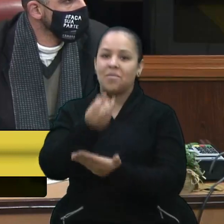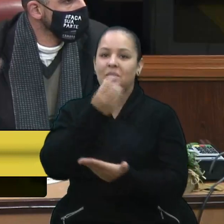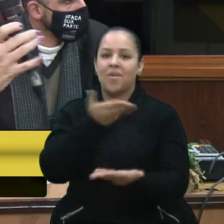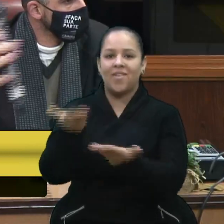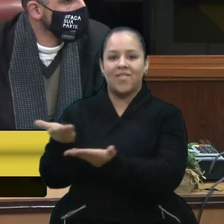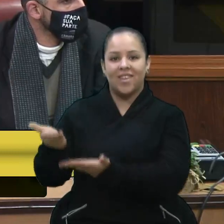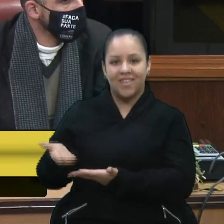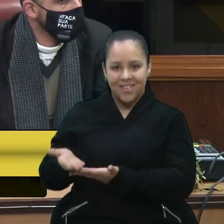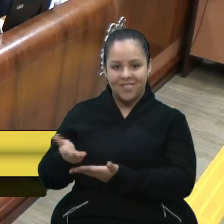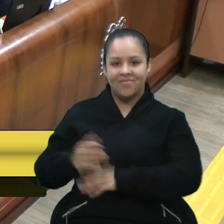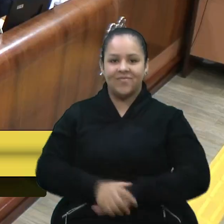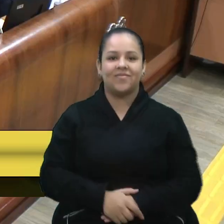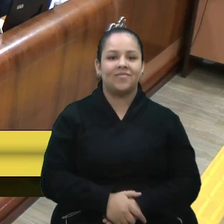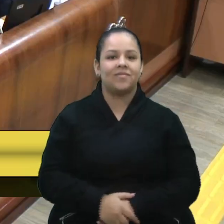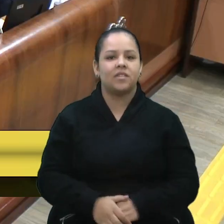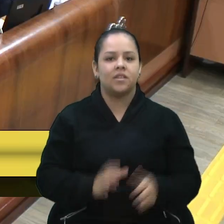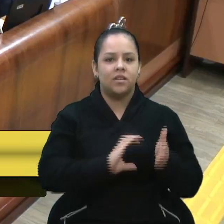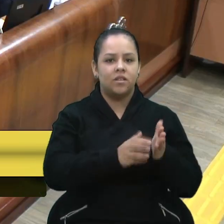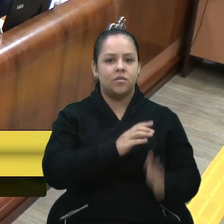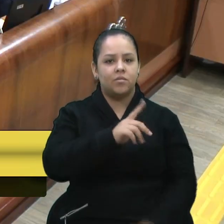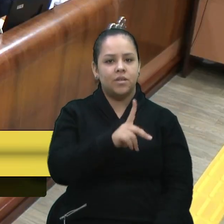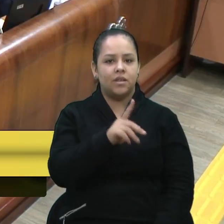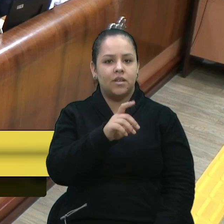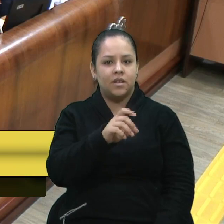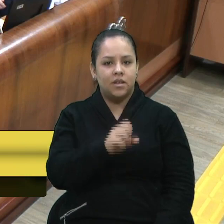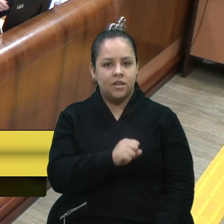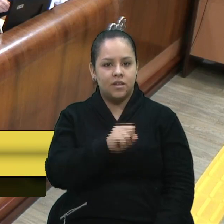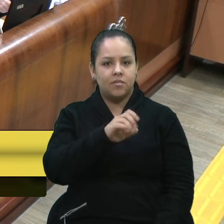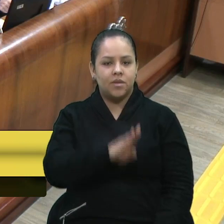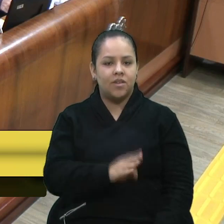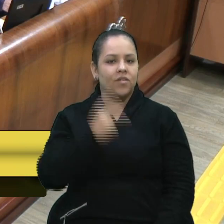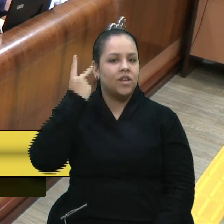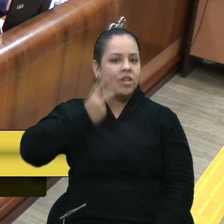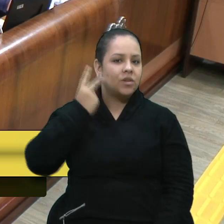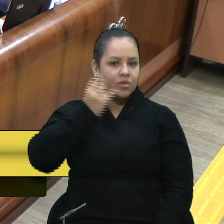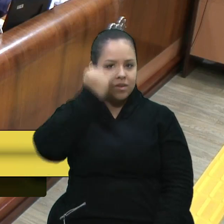Pela bancada do PSB, vereador D'Ambrosio. Cara, vereadora, eu vi em todas as...